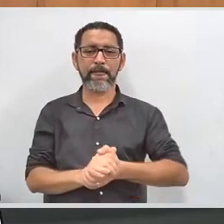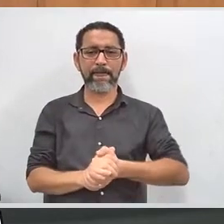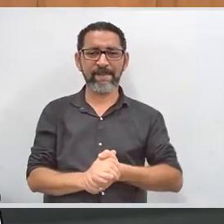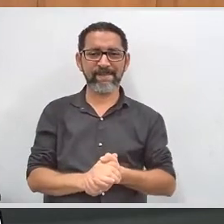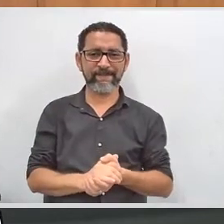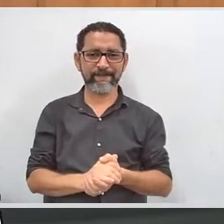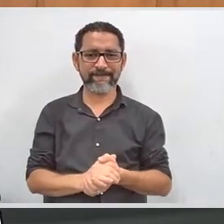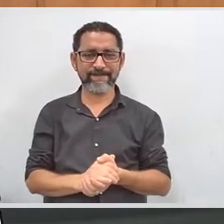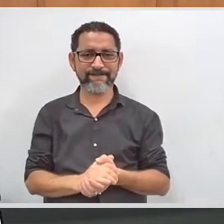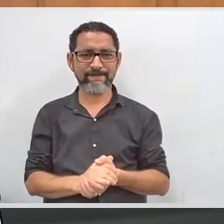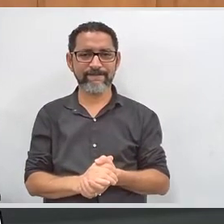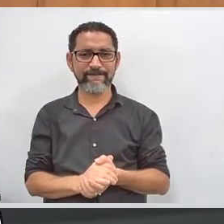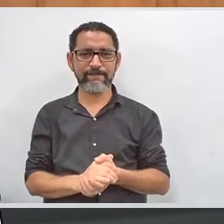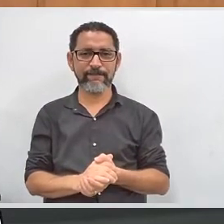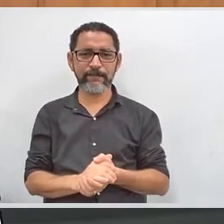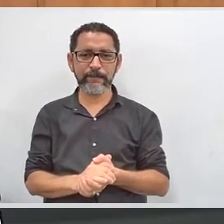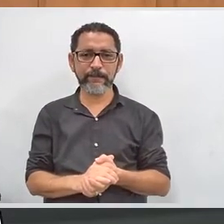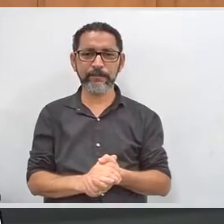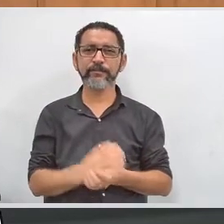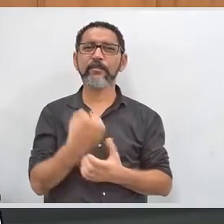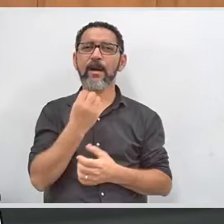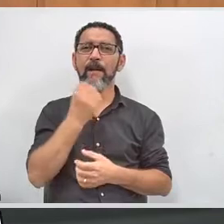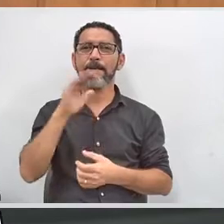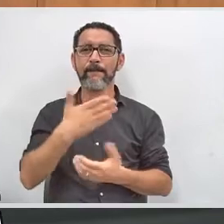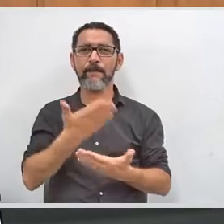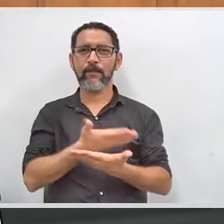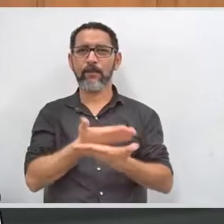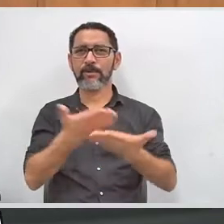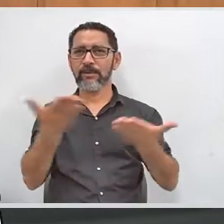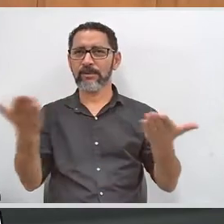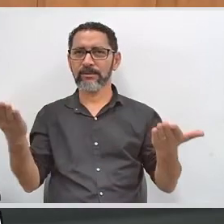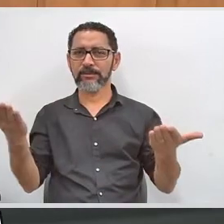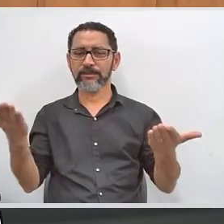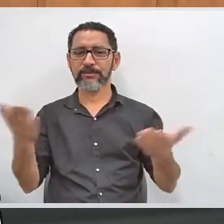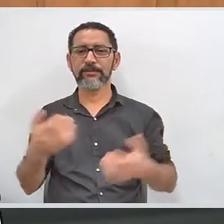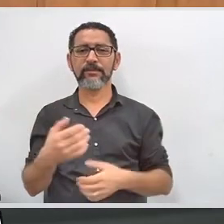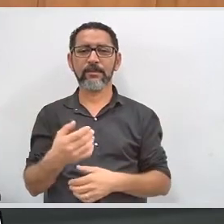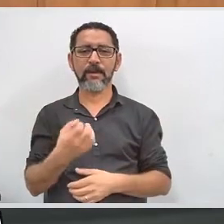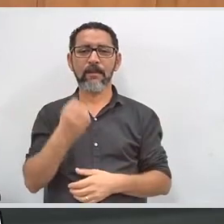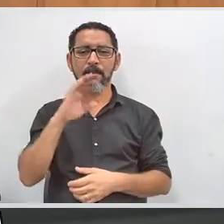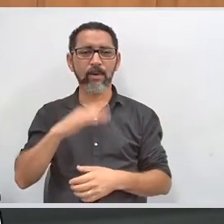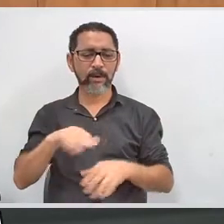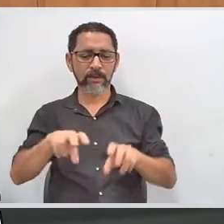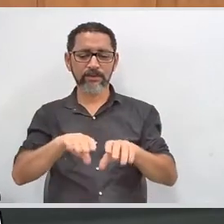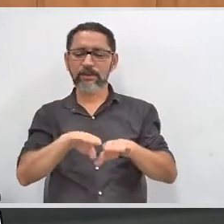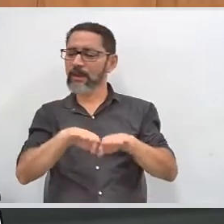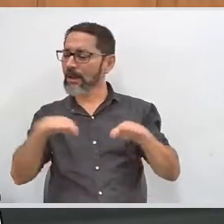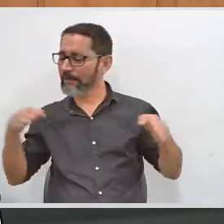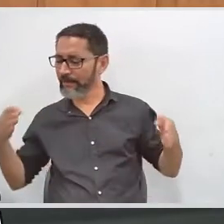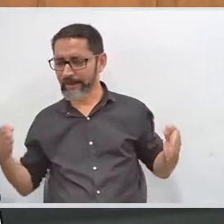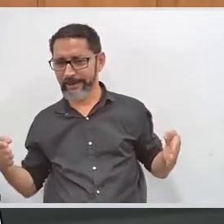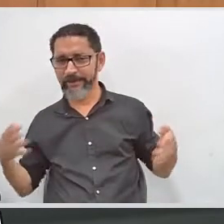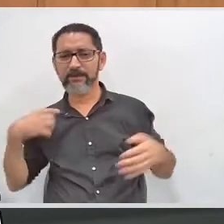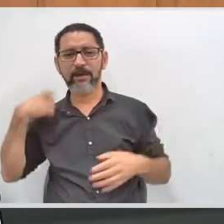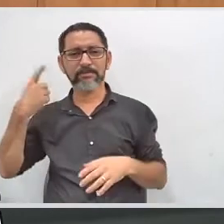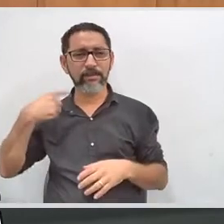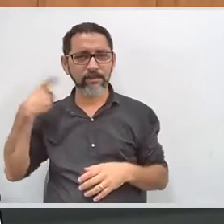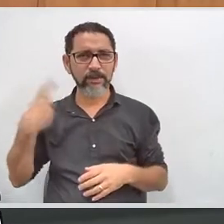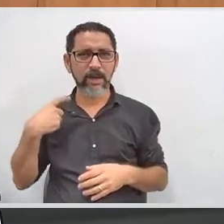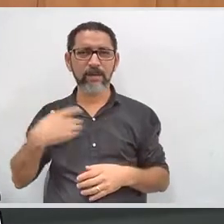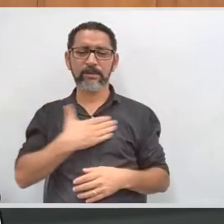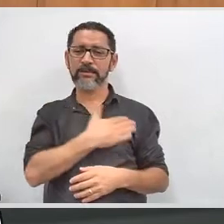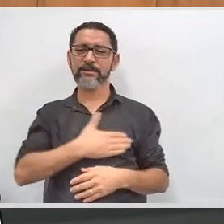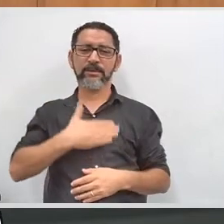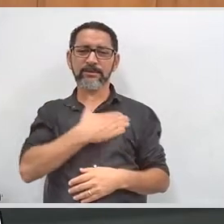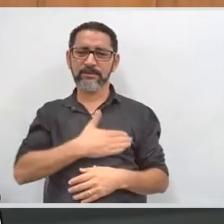Educação de Belo Horizonte. Com a palavra, senhora Patrícia. Boa tarde. Boa tarde, deputada, todos os componentes da mesa. é